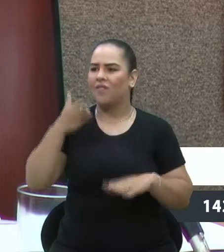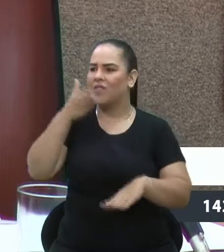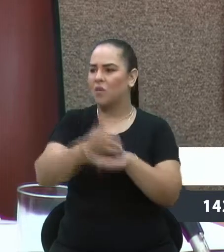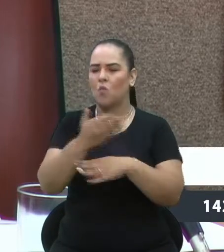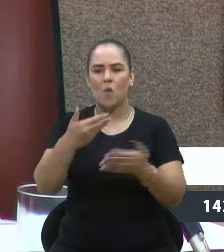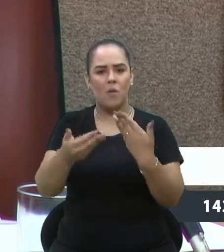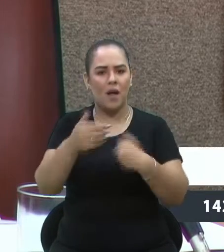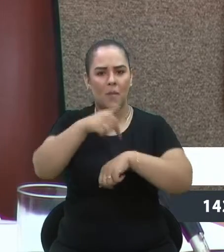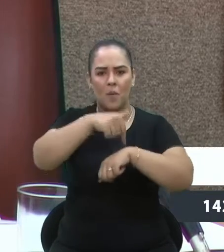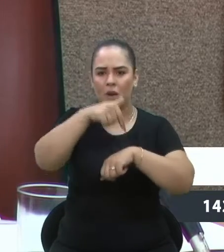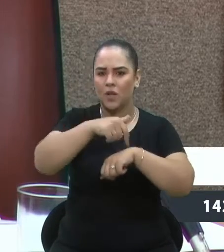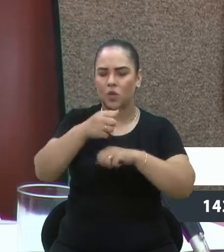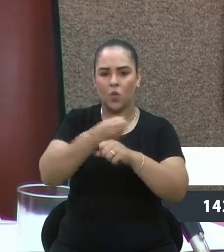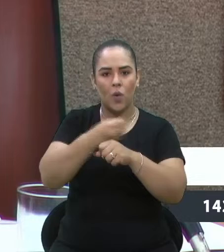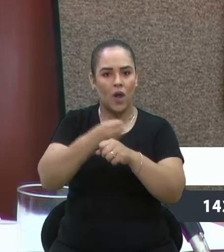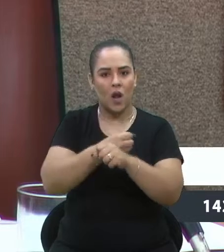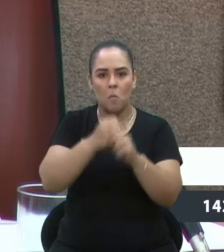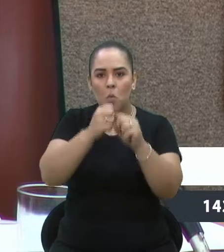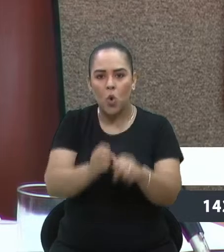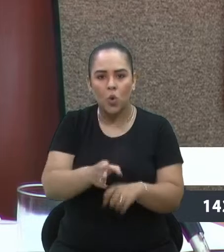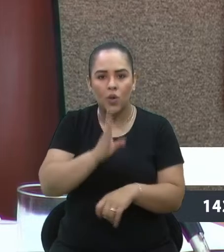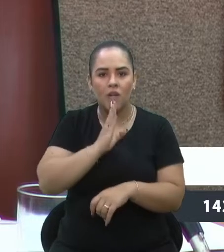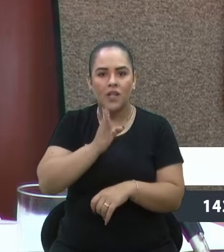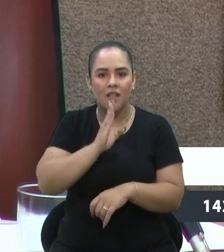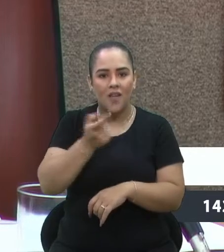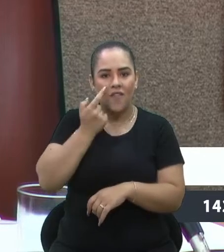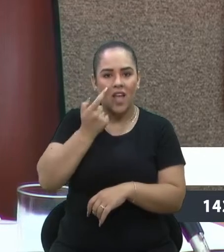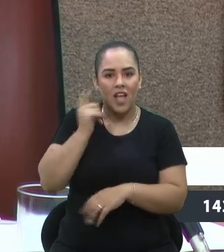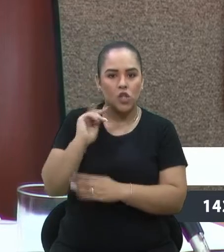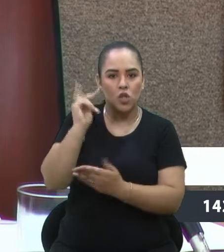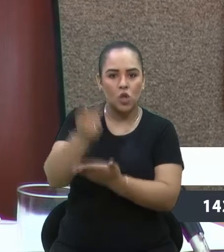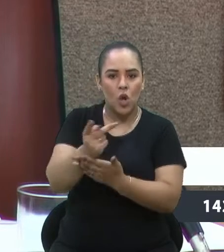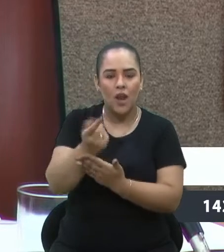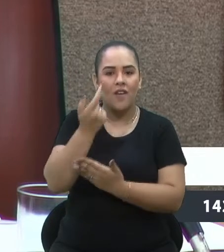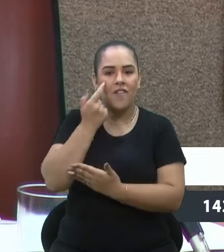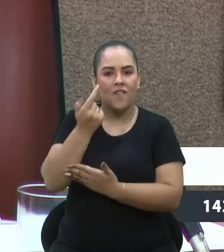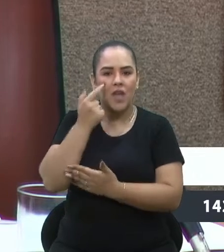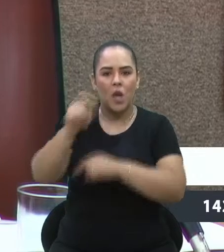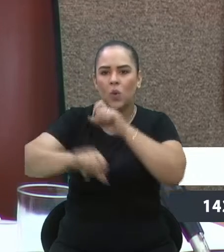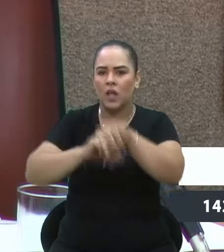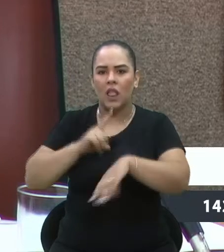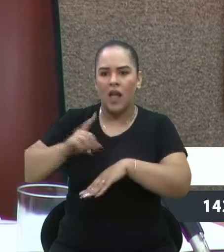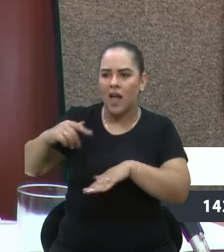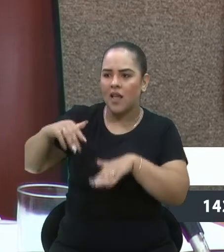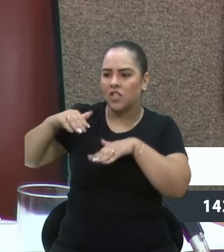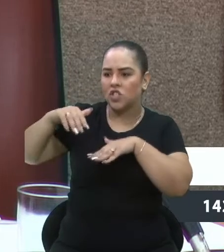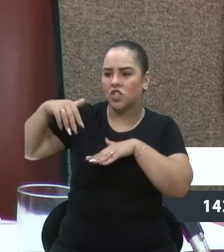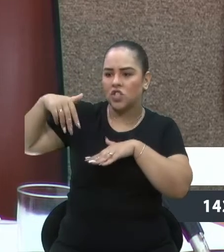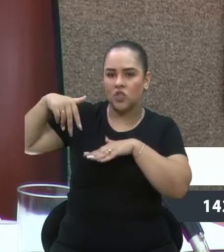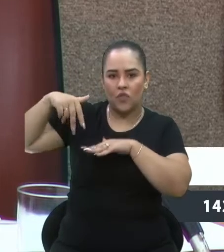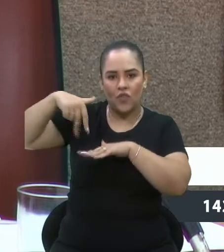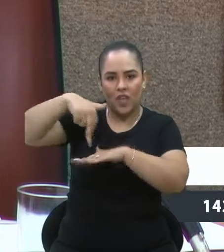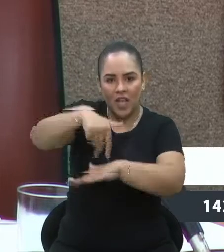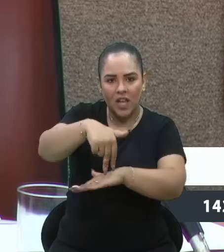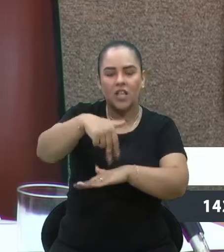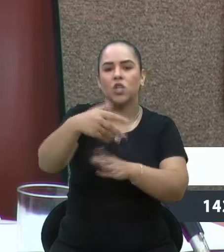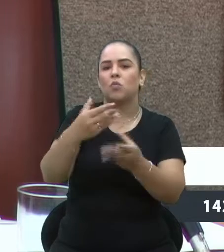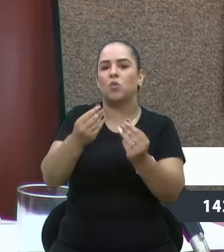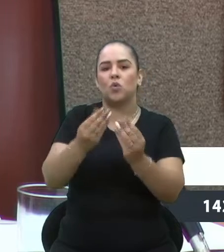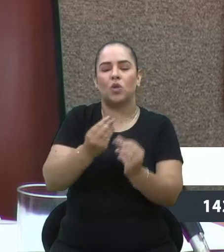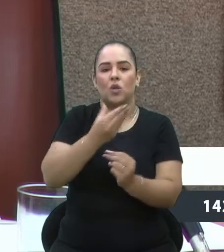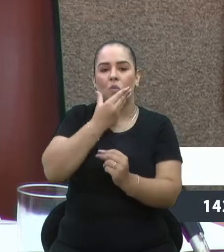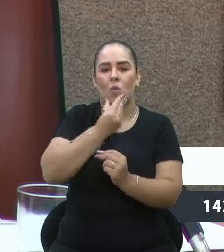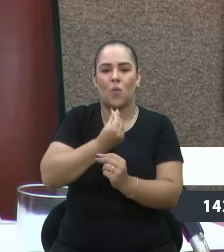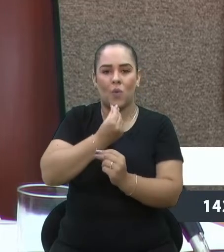e possam conhecer a Festa da Uva, conhecer a história da Festa da Uva, ter lá os desfiles de muitas embaixatrizes, de muitas rainhas e princesas, a